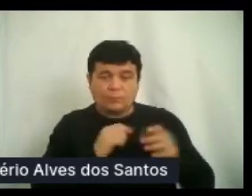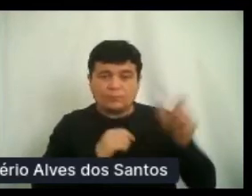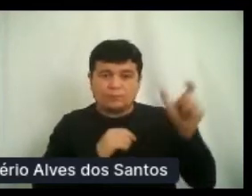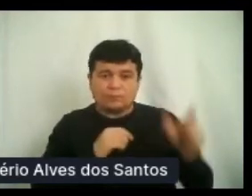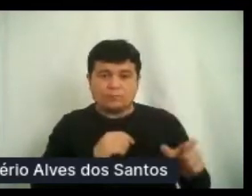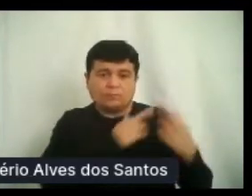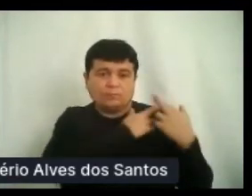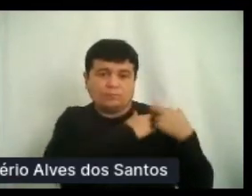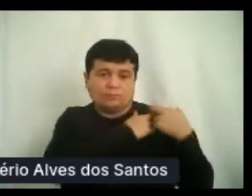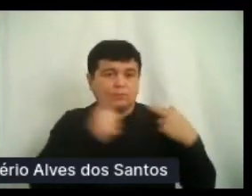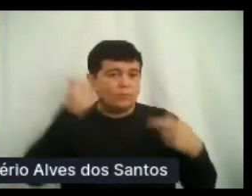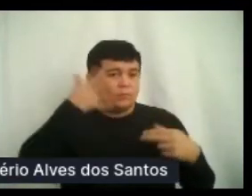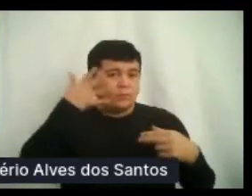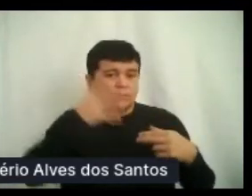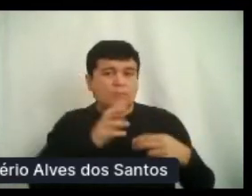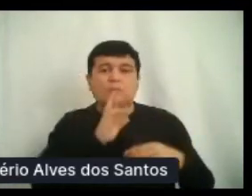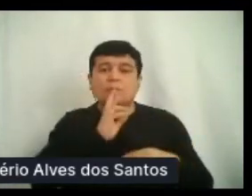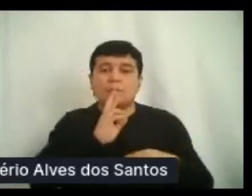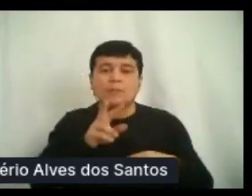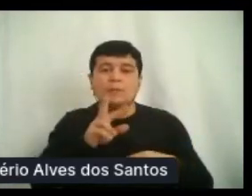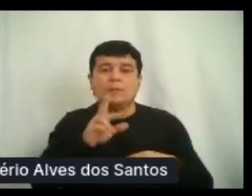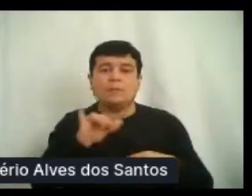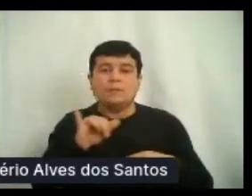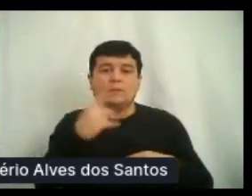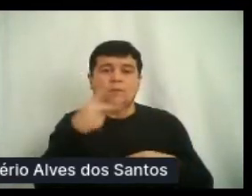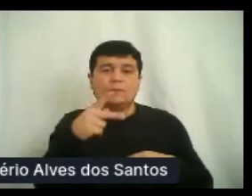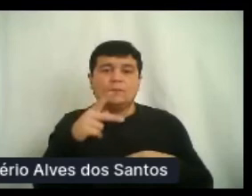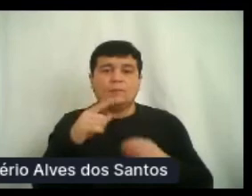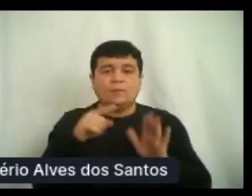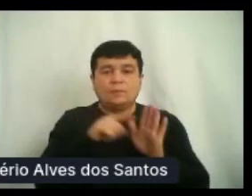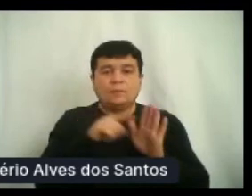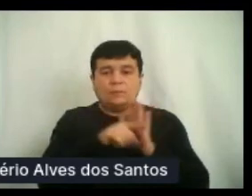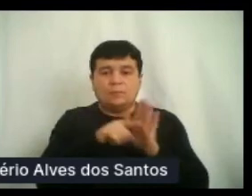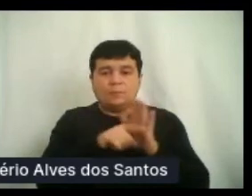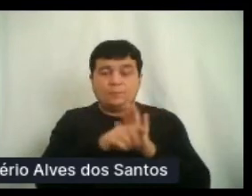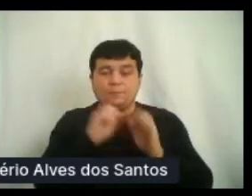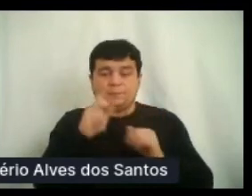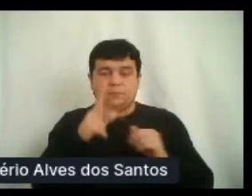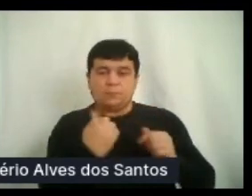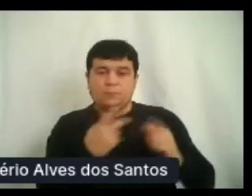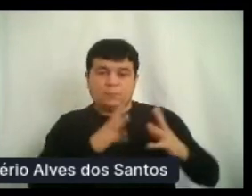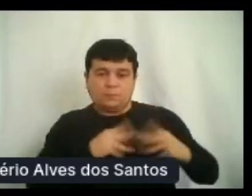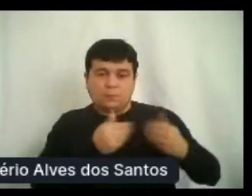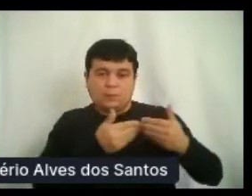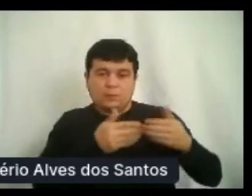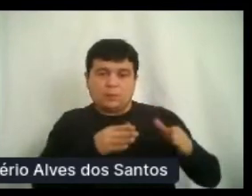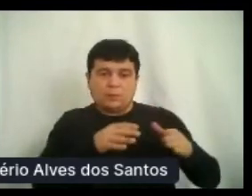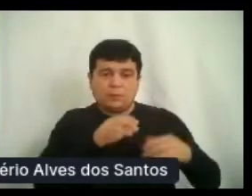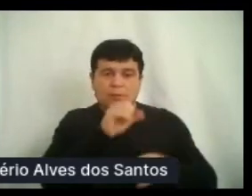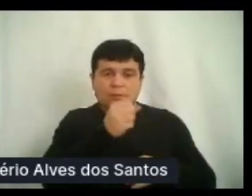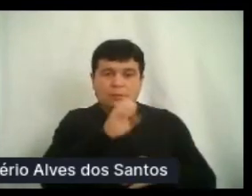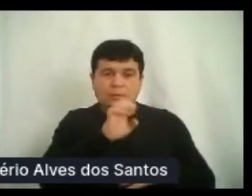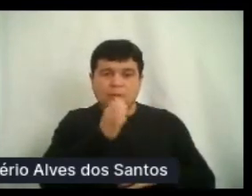levantadas por vocês. Para a gente organizar as dúvidas, vamos abrir uma sessão no slide para cada